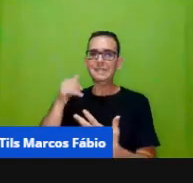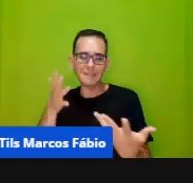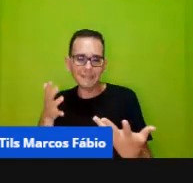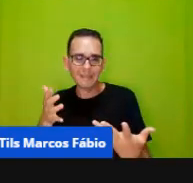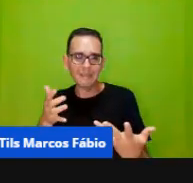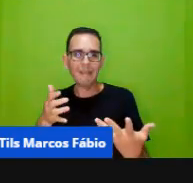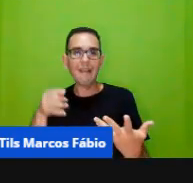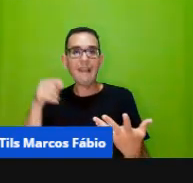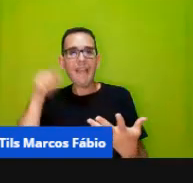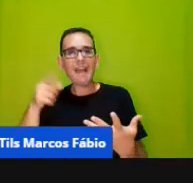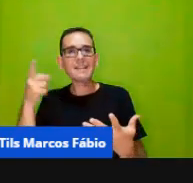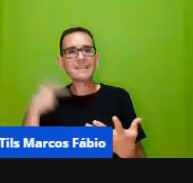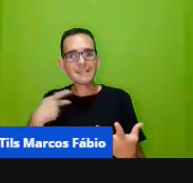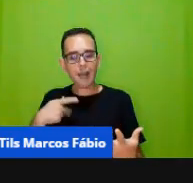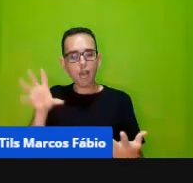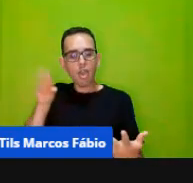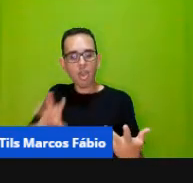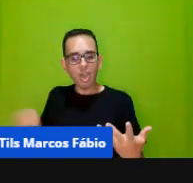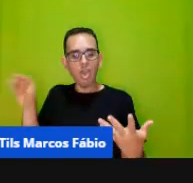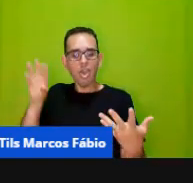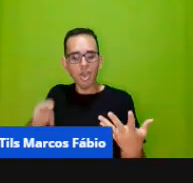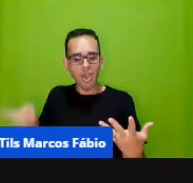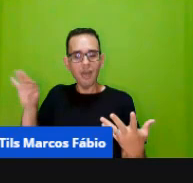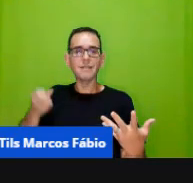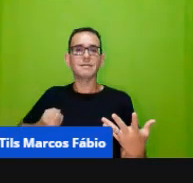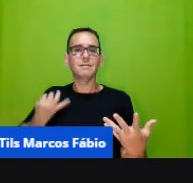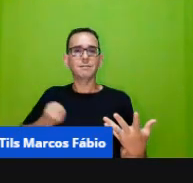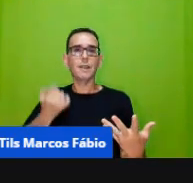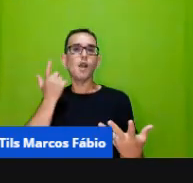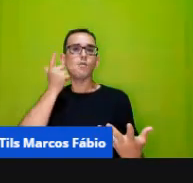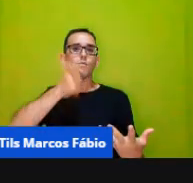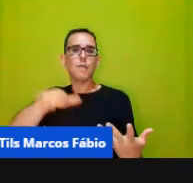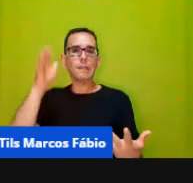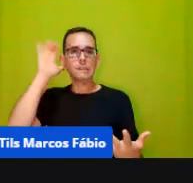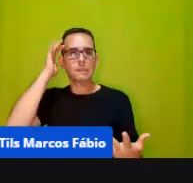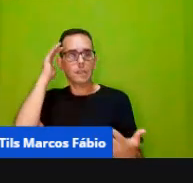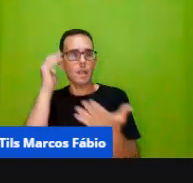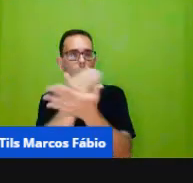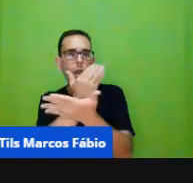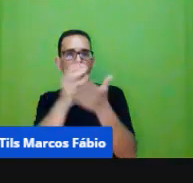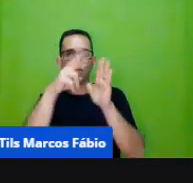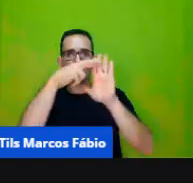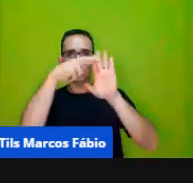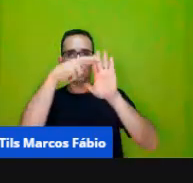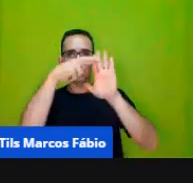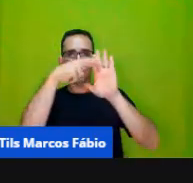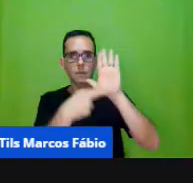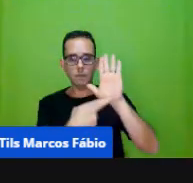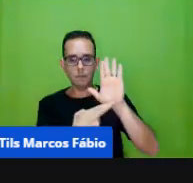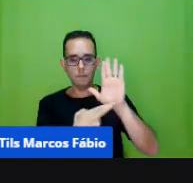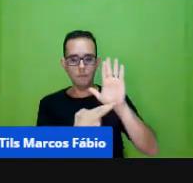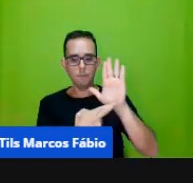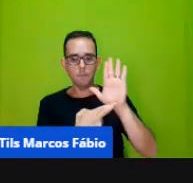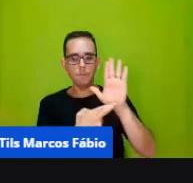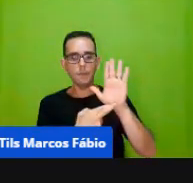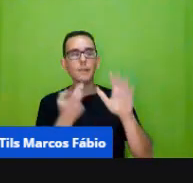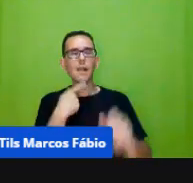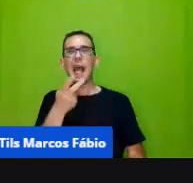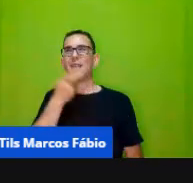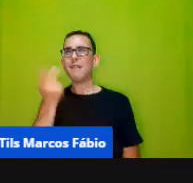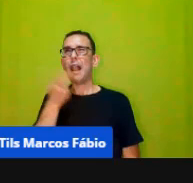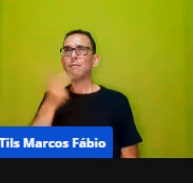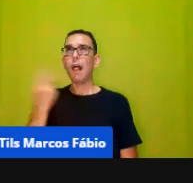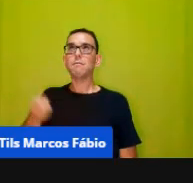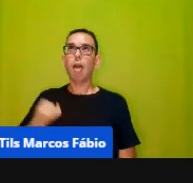recitando a numeração. Então, ela compreende alguns aspectos, né? Dessa cantarolação dos números,